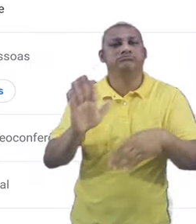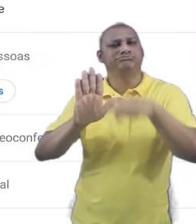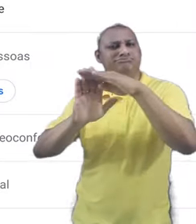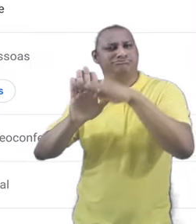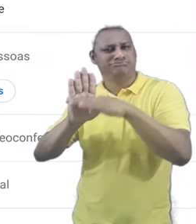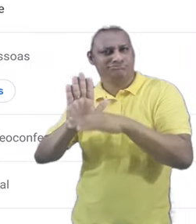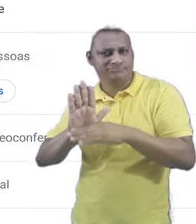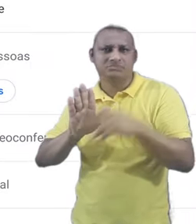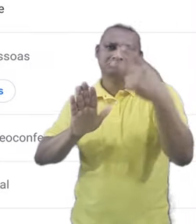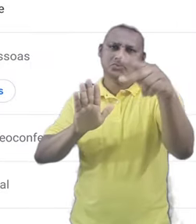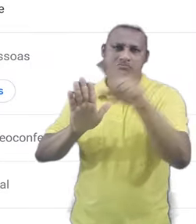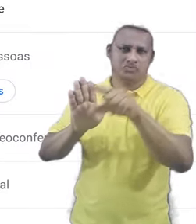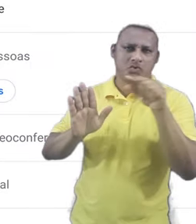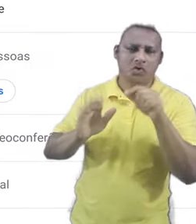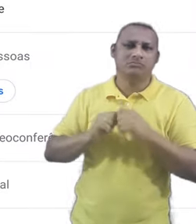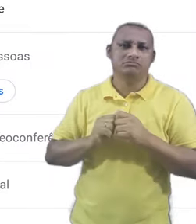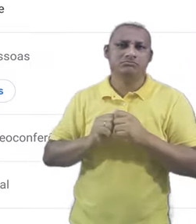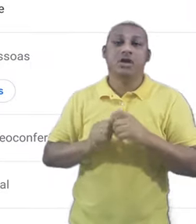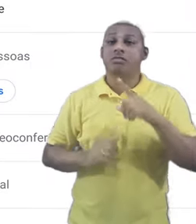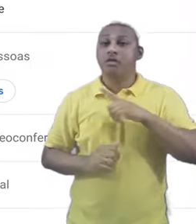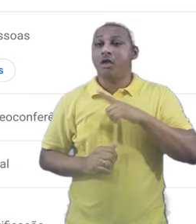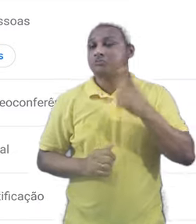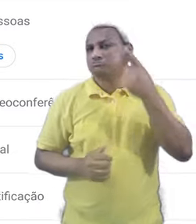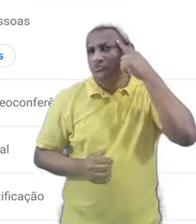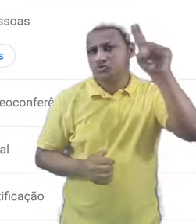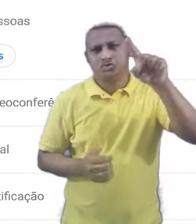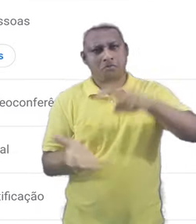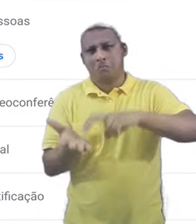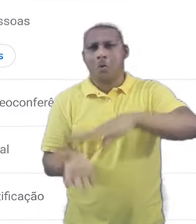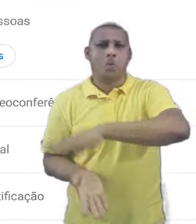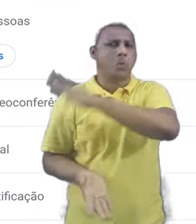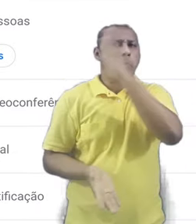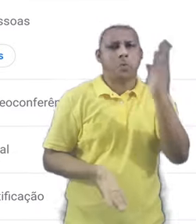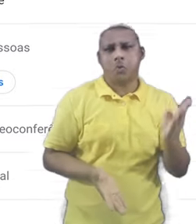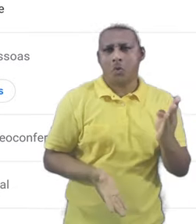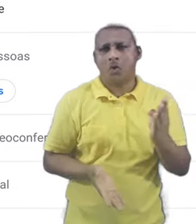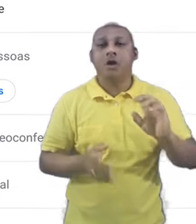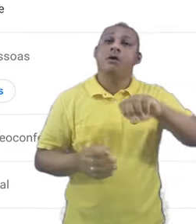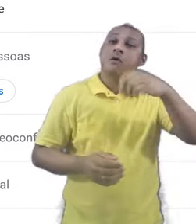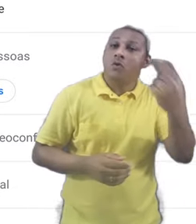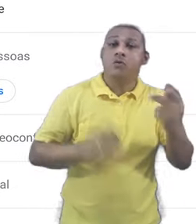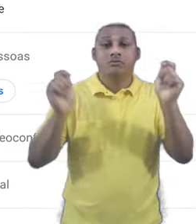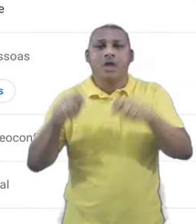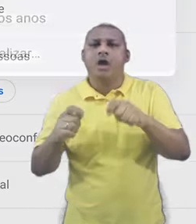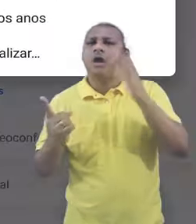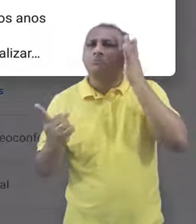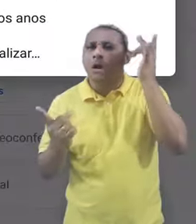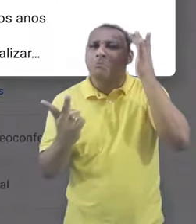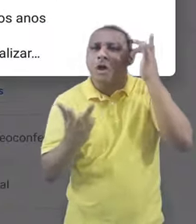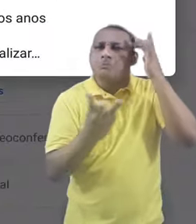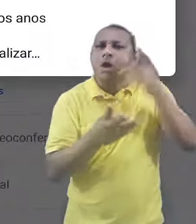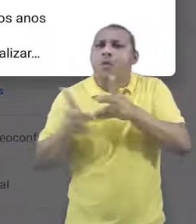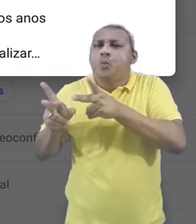Podemos optar por um evento com duração de dia inteiro ou definir uma repetição para